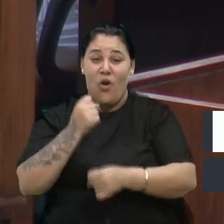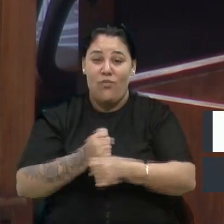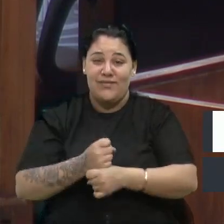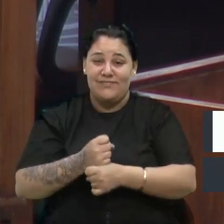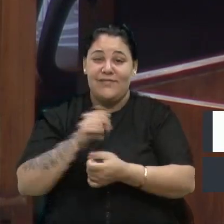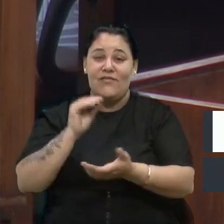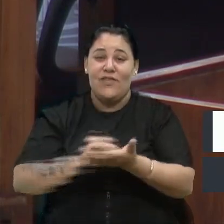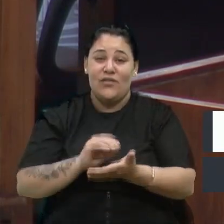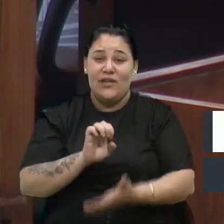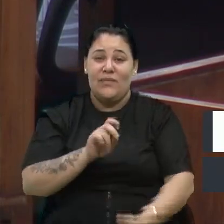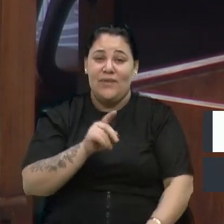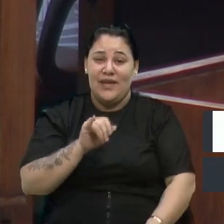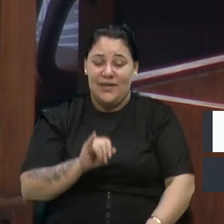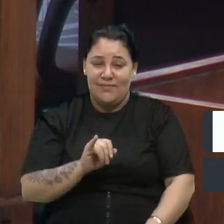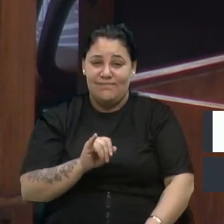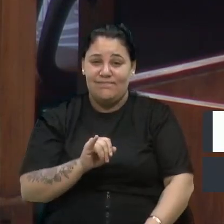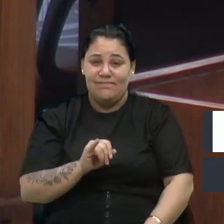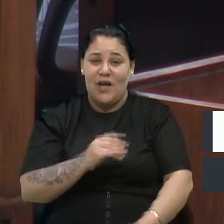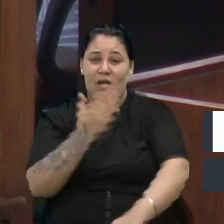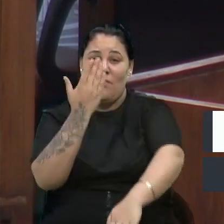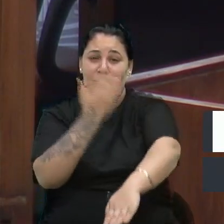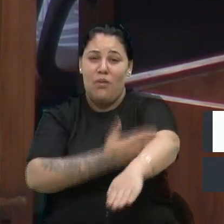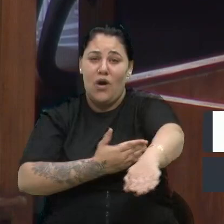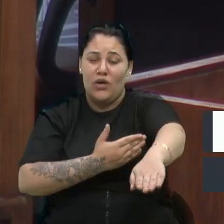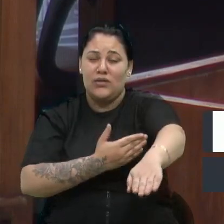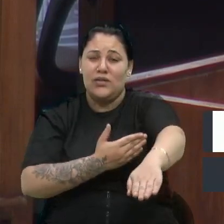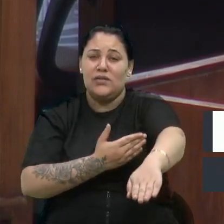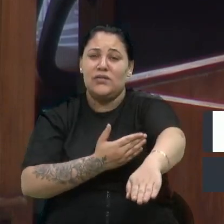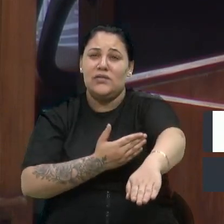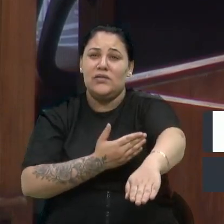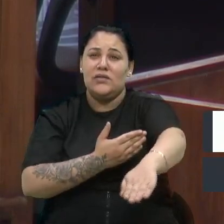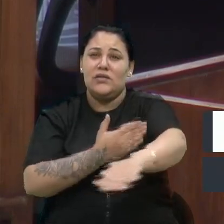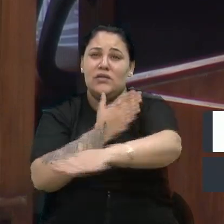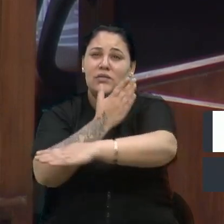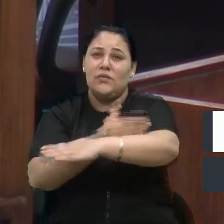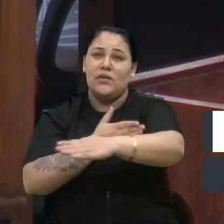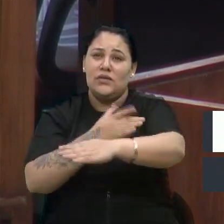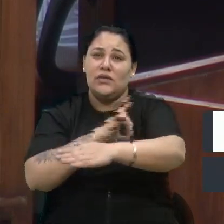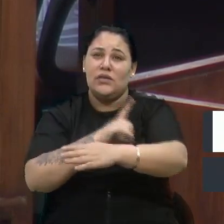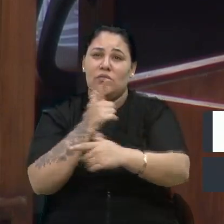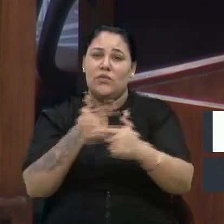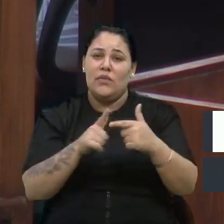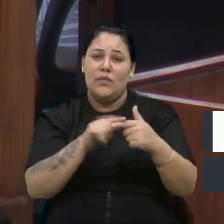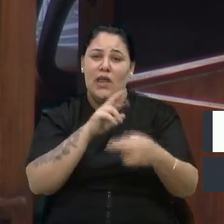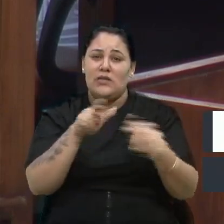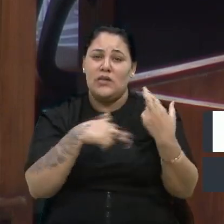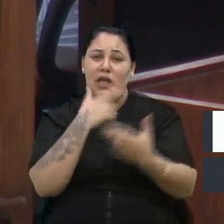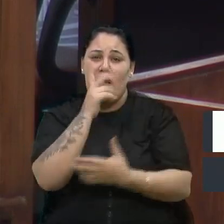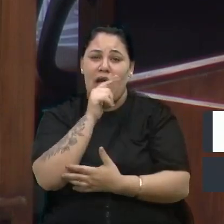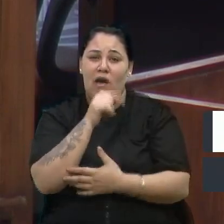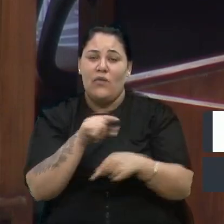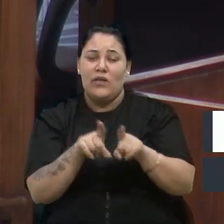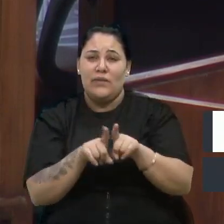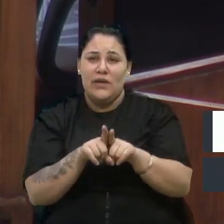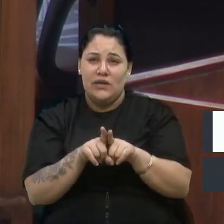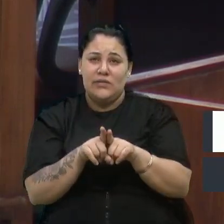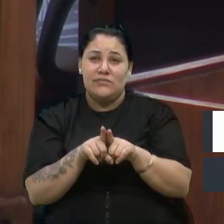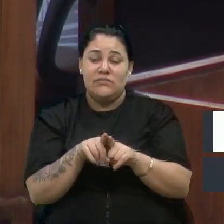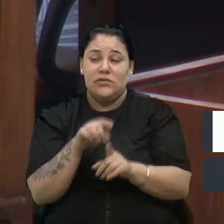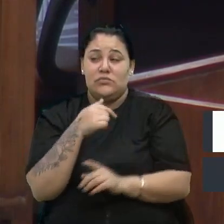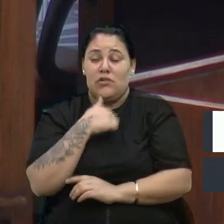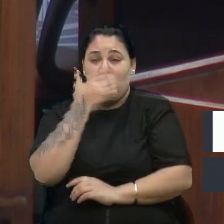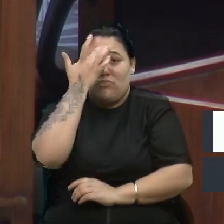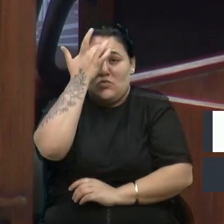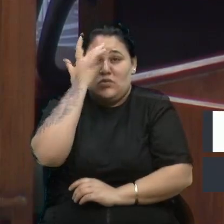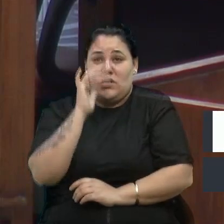Desde botas a outros, me parece que tem um problema relacionado à água. Então, eu não sei se isso